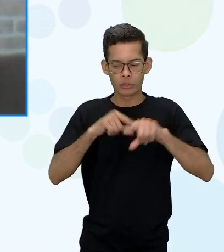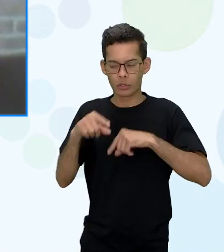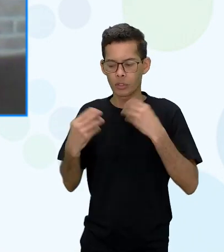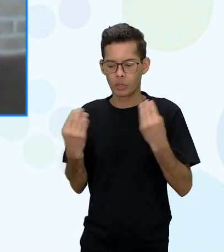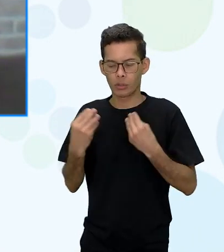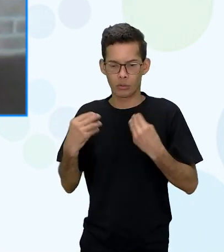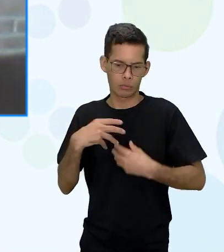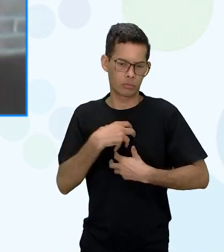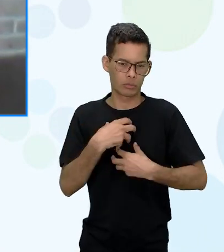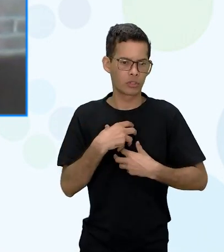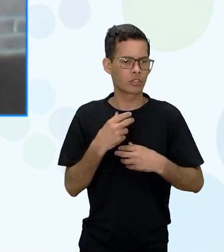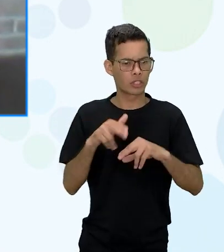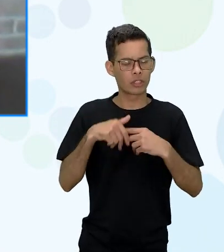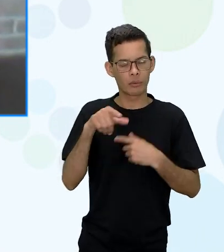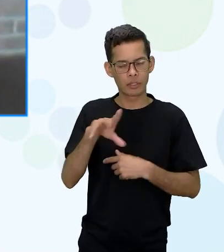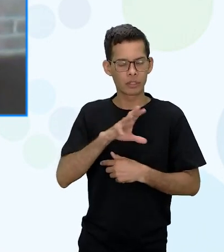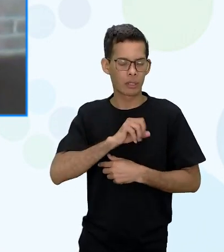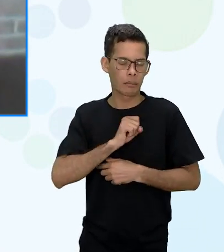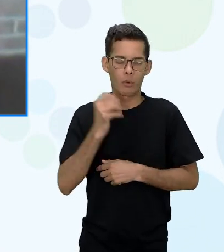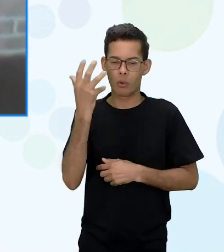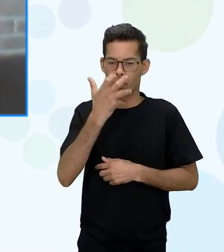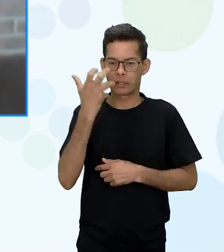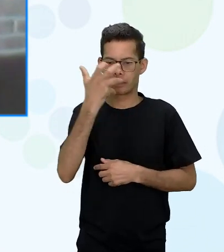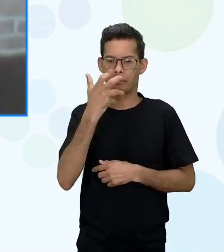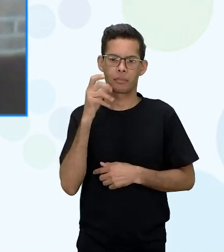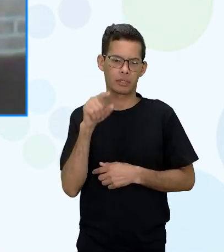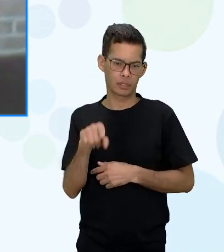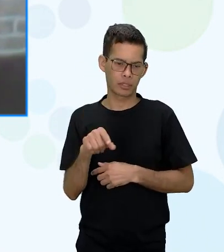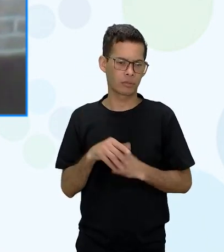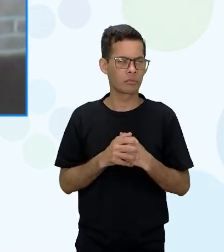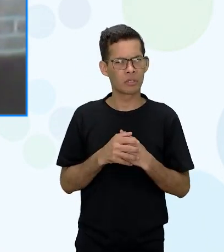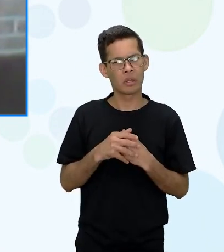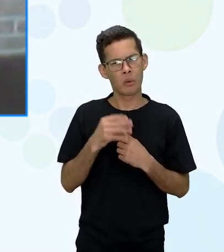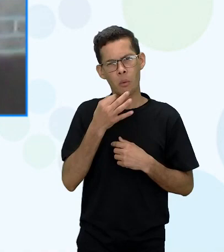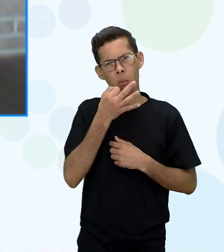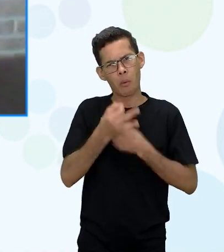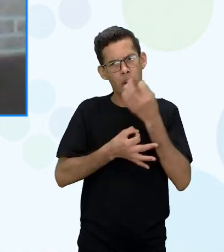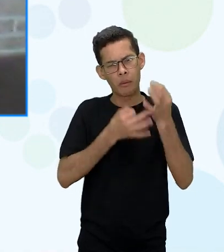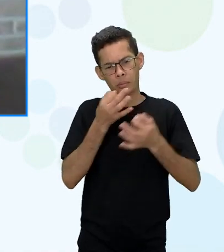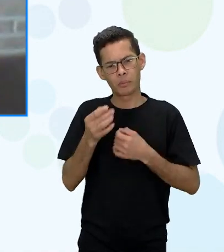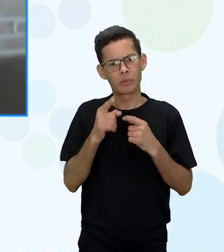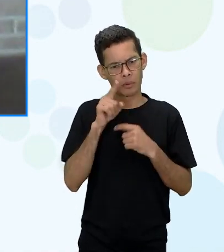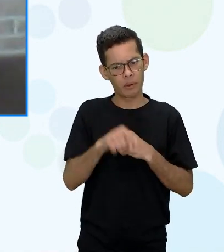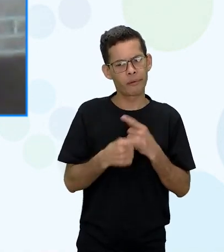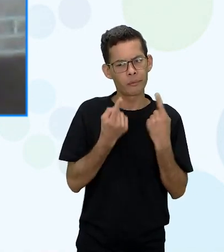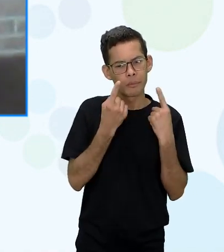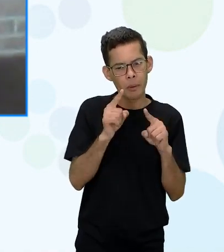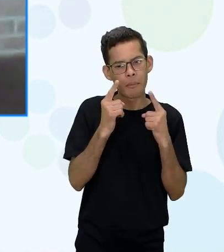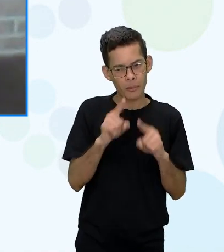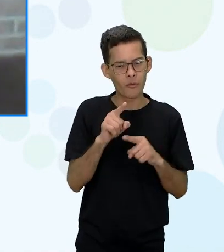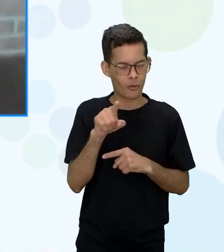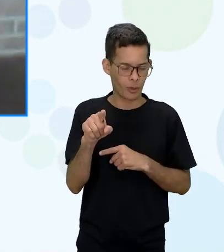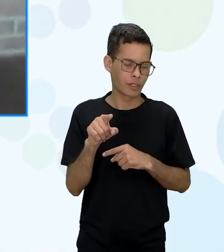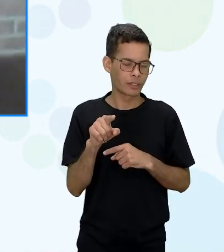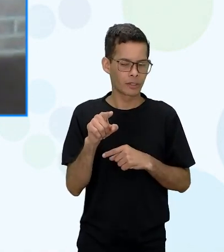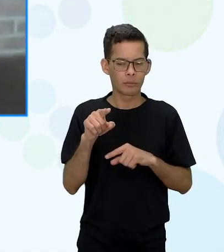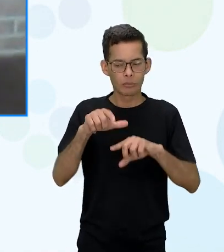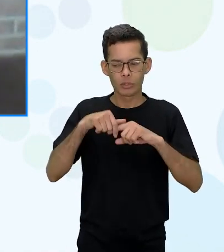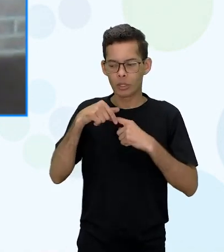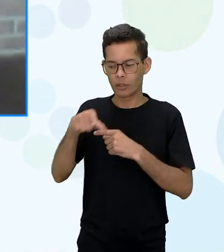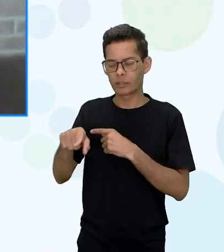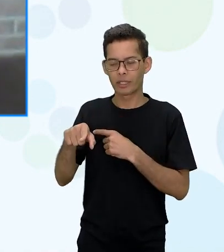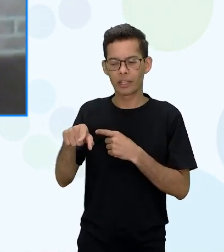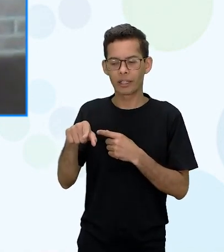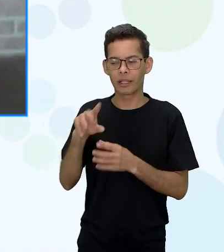amor aí essa paixão em virtude disso tudo eu acho que foi um provocador mesmo né para ela sair do lugar onde ela